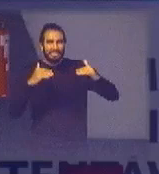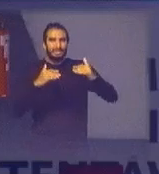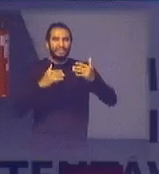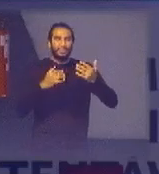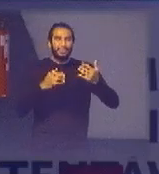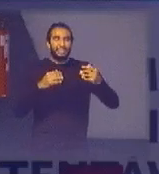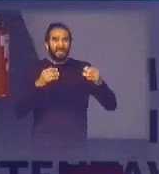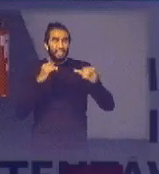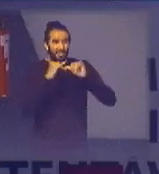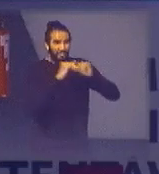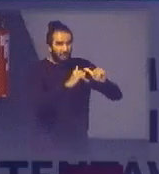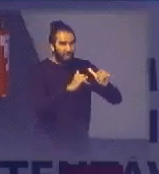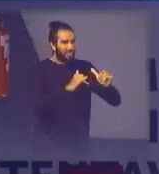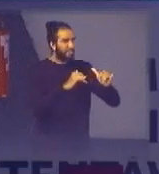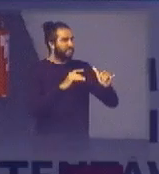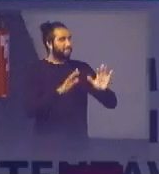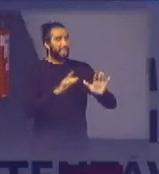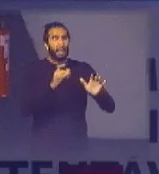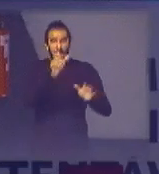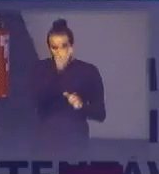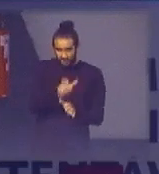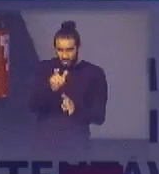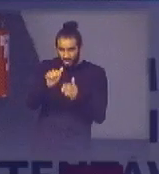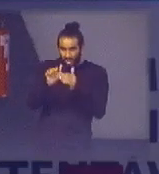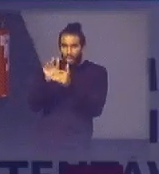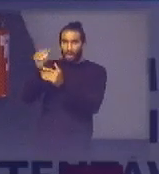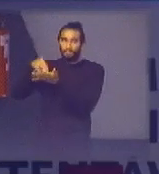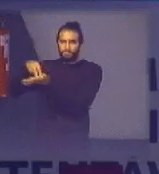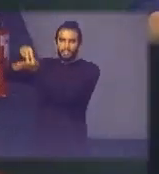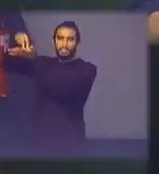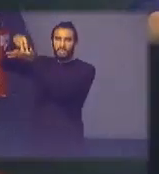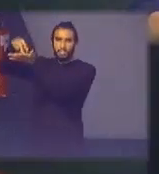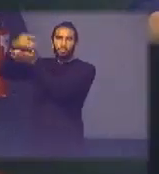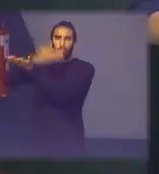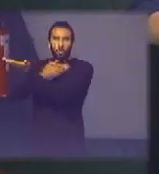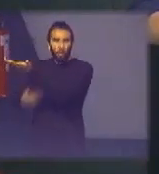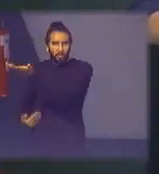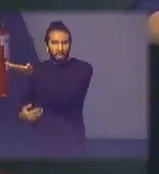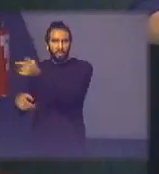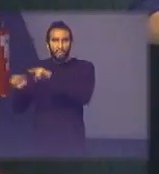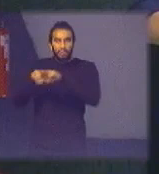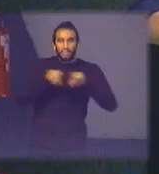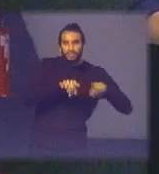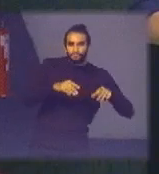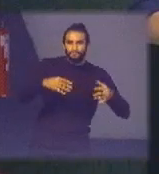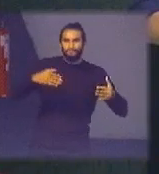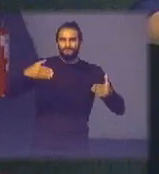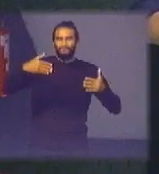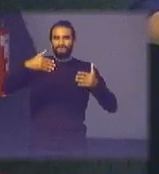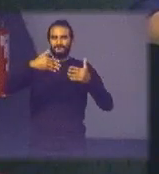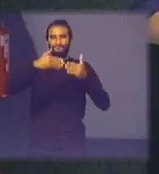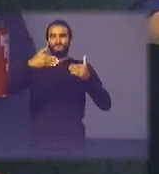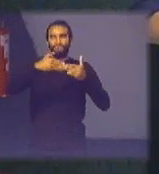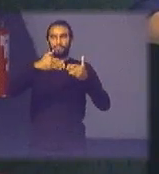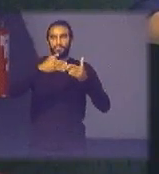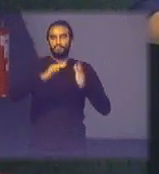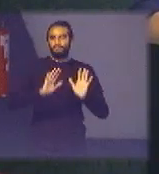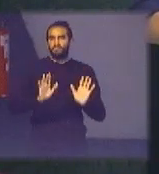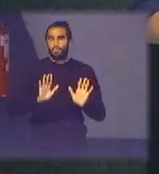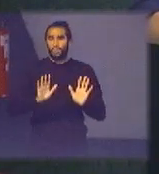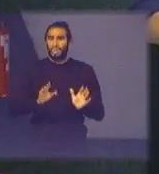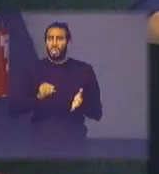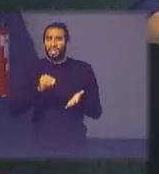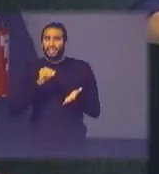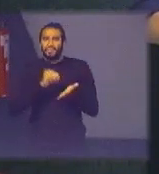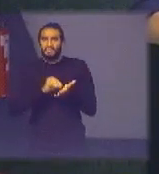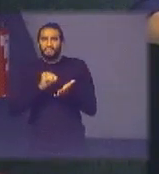quem está lá na linha de frente na cúpula do governo e a gente e as vezes não é uma questão de falta de